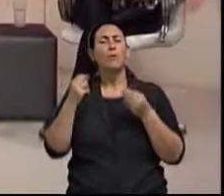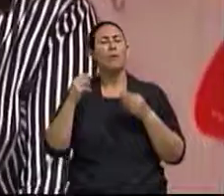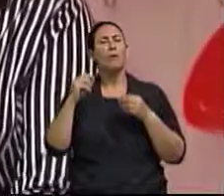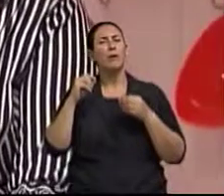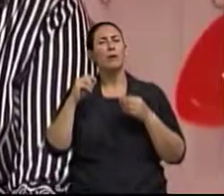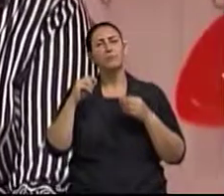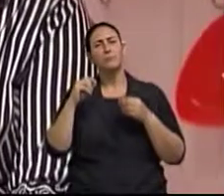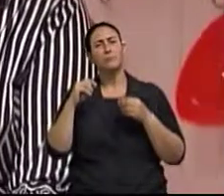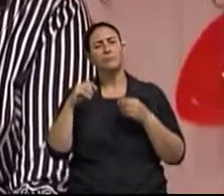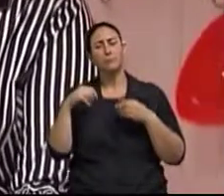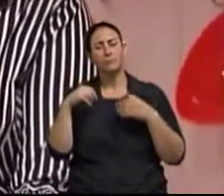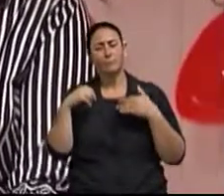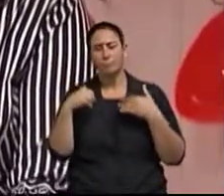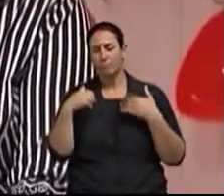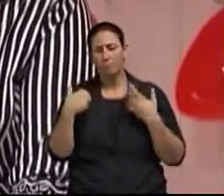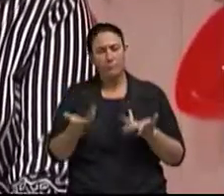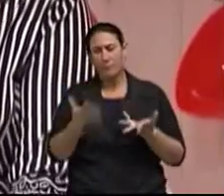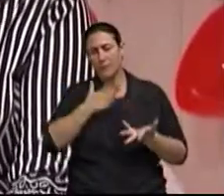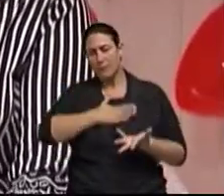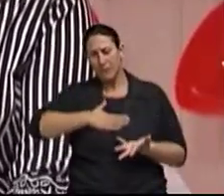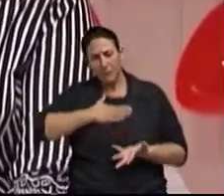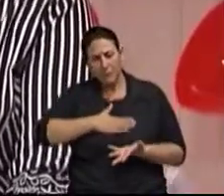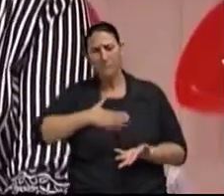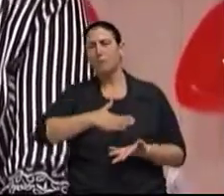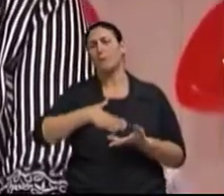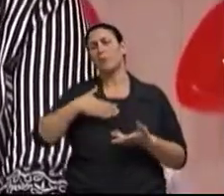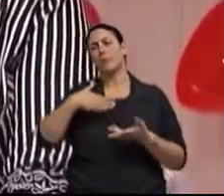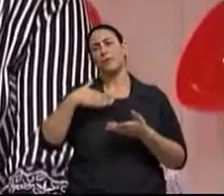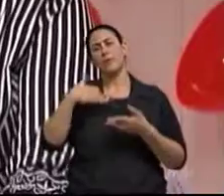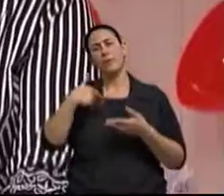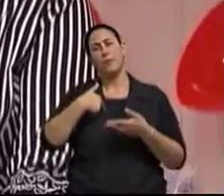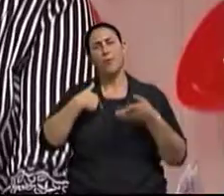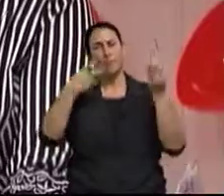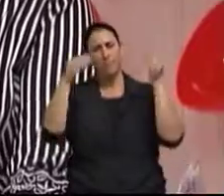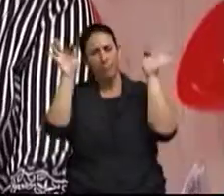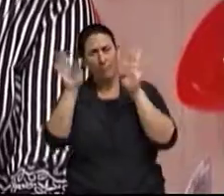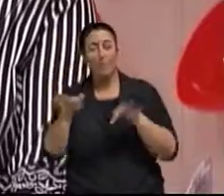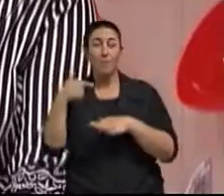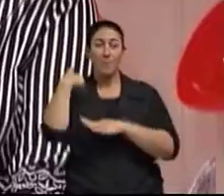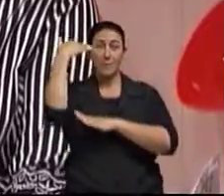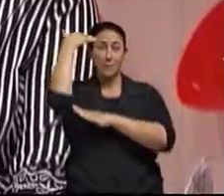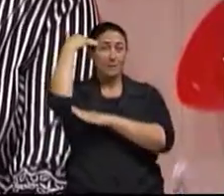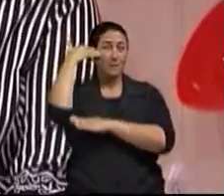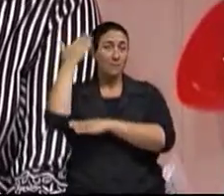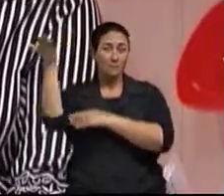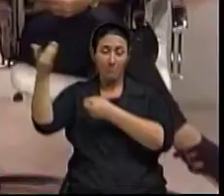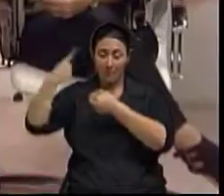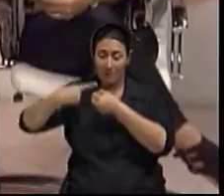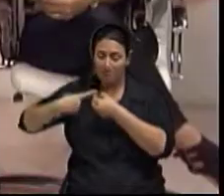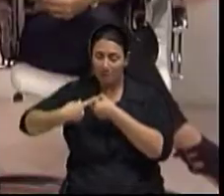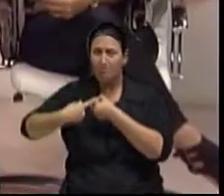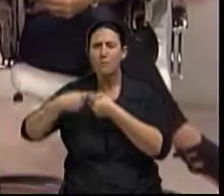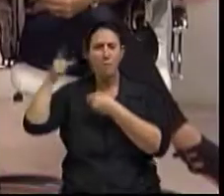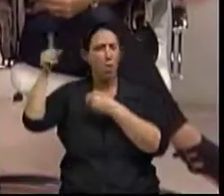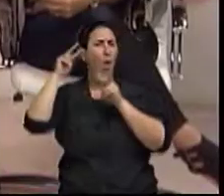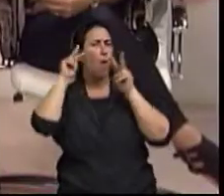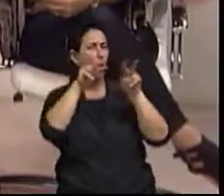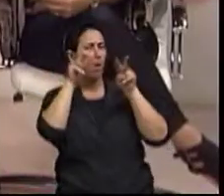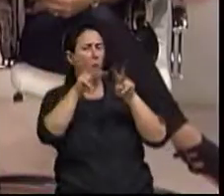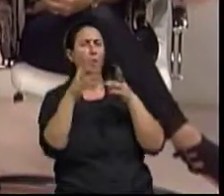uma saudação, Isabel, uma satisfação estar aqui, vindo de Santa Maria, uma cidade que assiste tanto